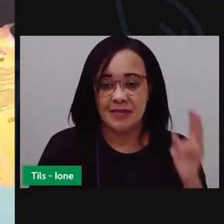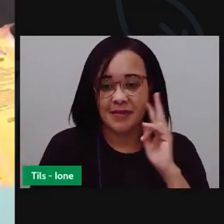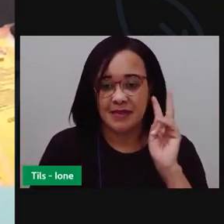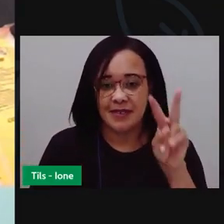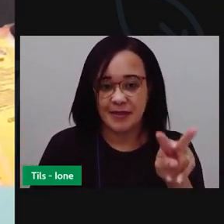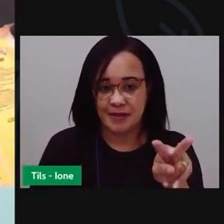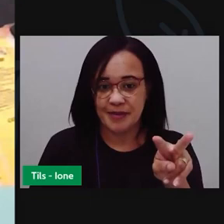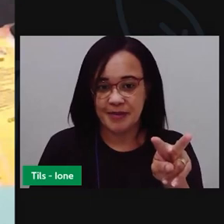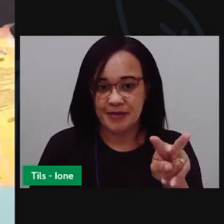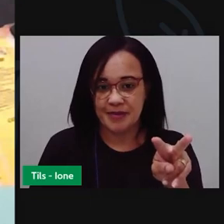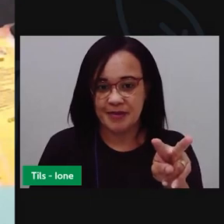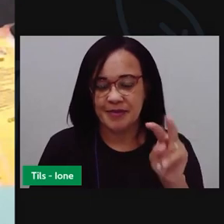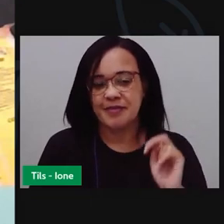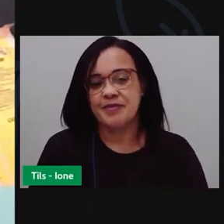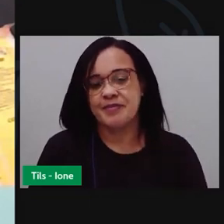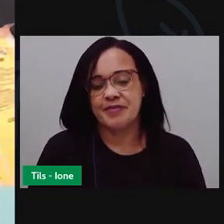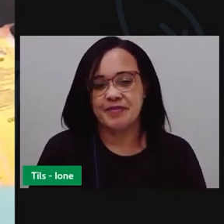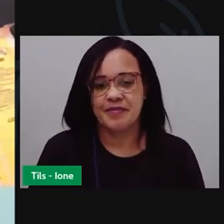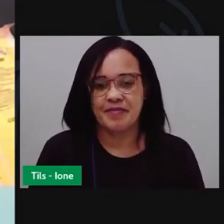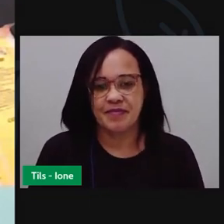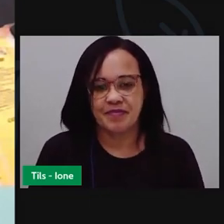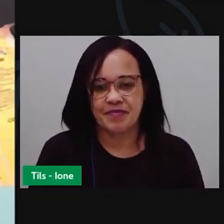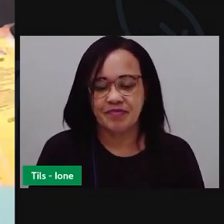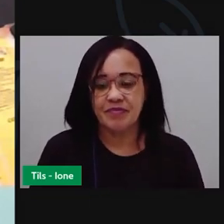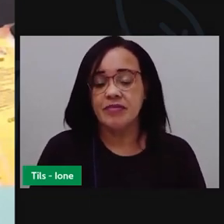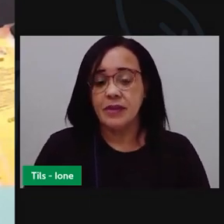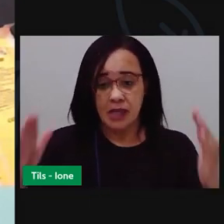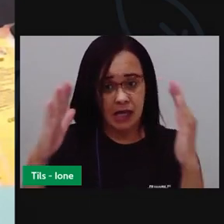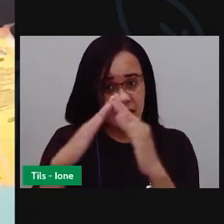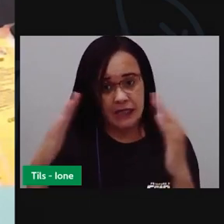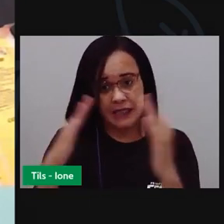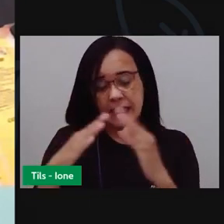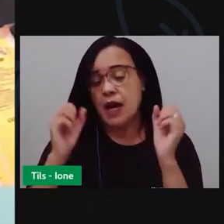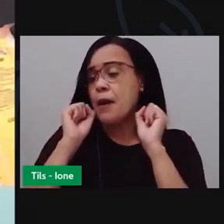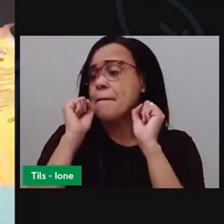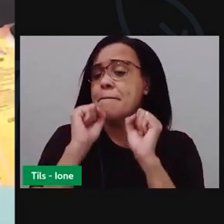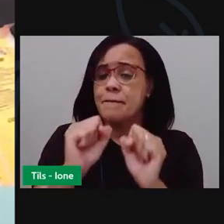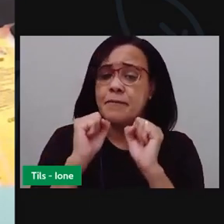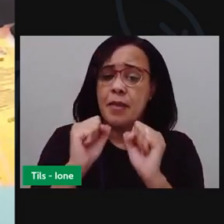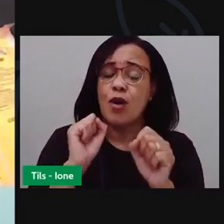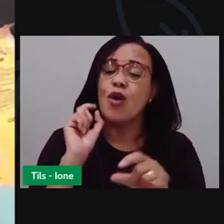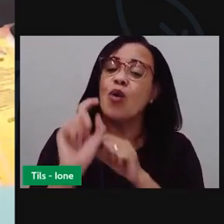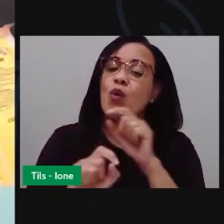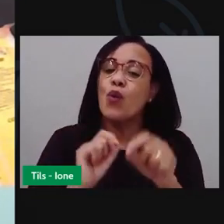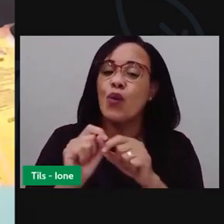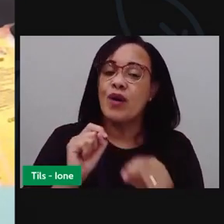Aí, em casa, queridos, vocês podem rechear esse cuscuz com banana,